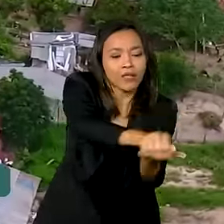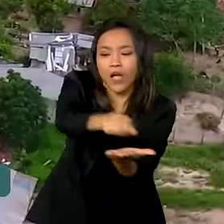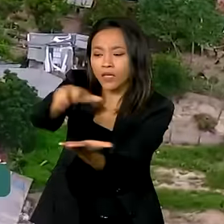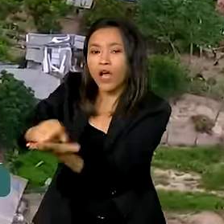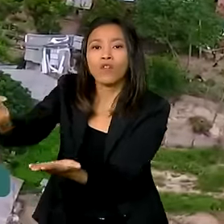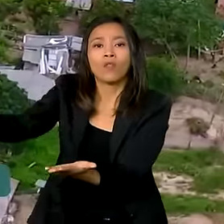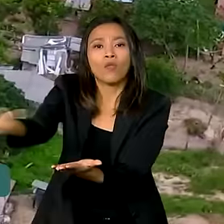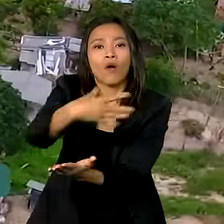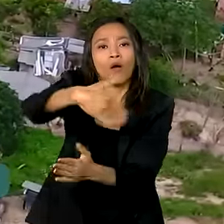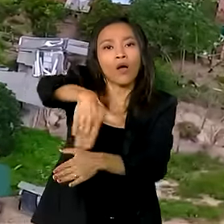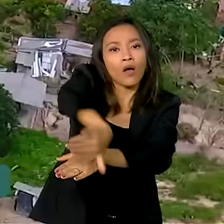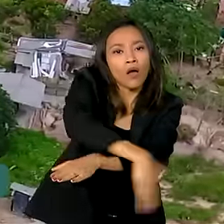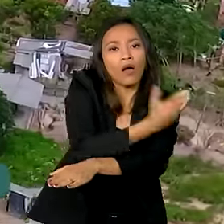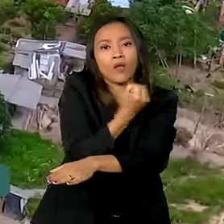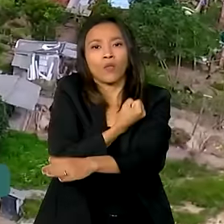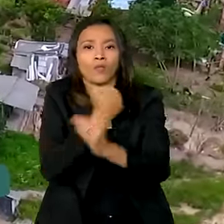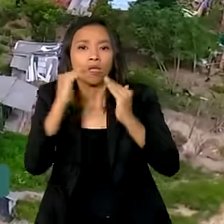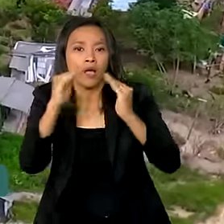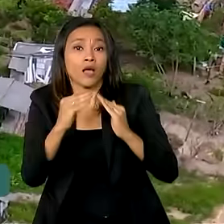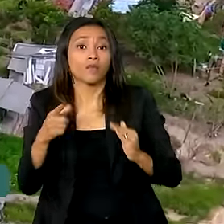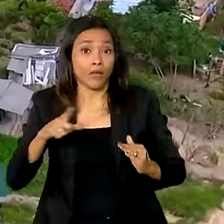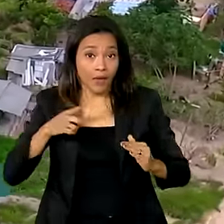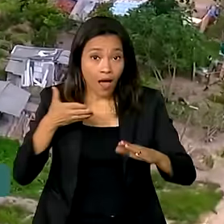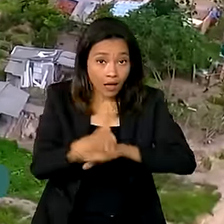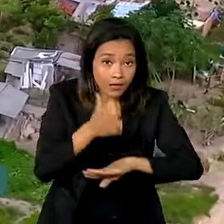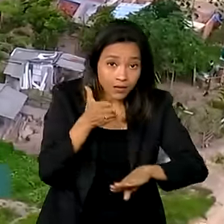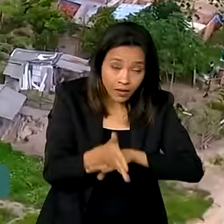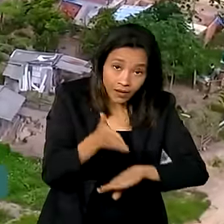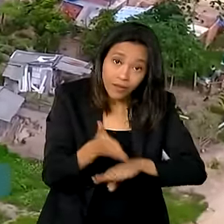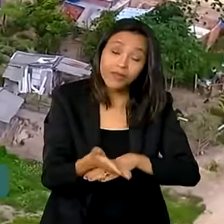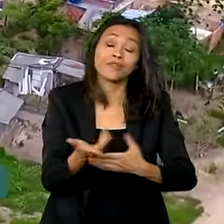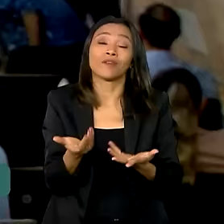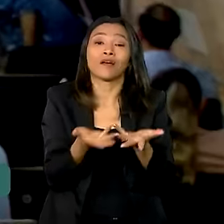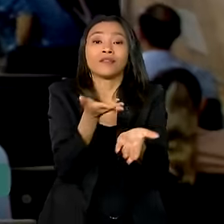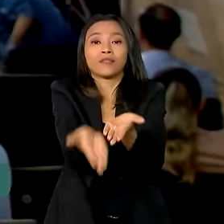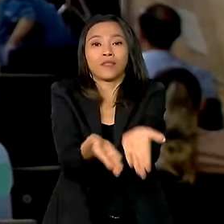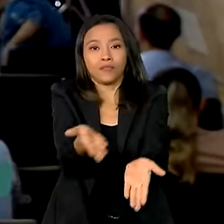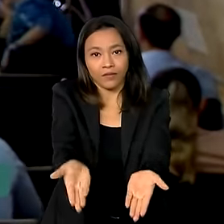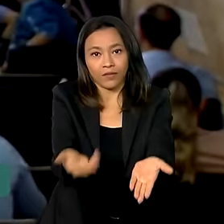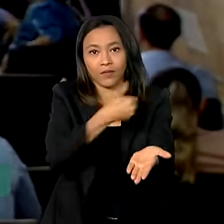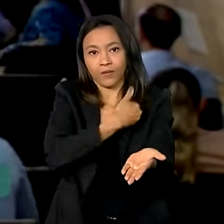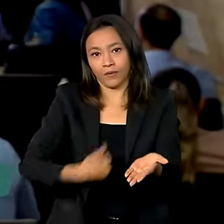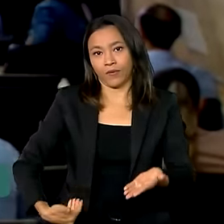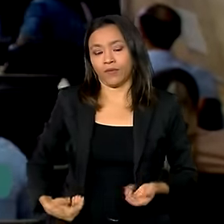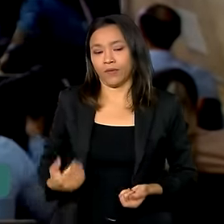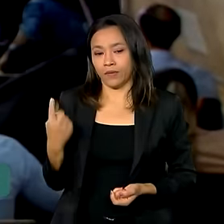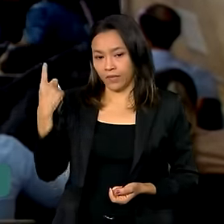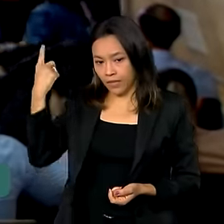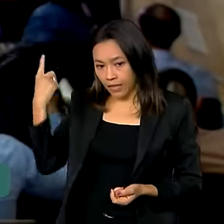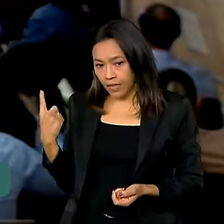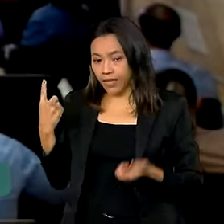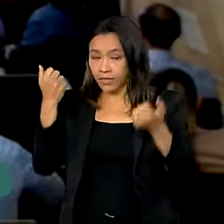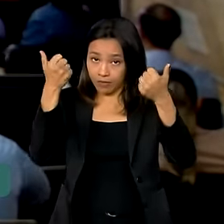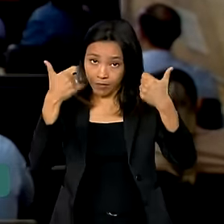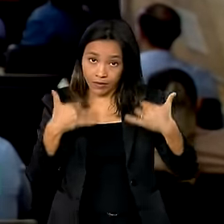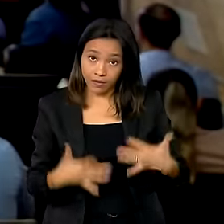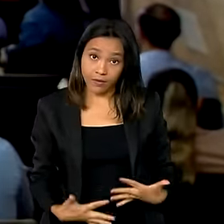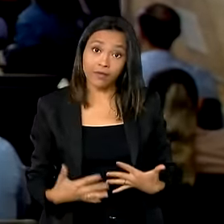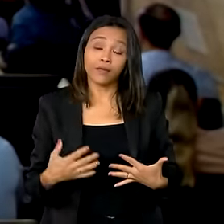finalidade de ampliar o acesso dos moradores a serviços essenciais. A ideia é a gente expanda muito a